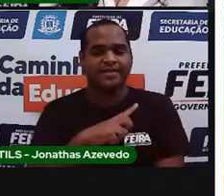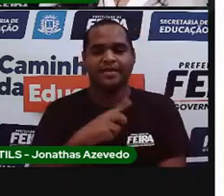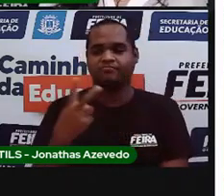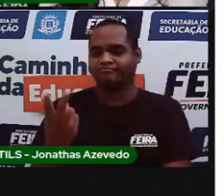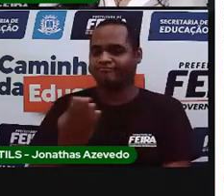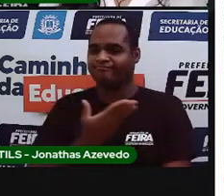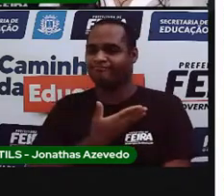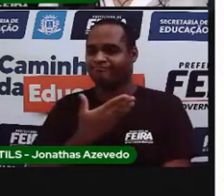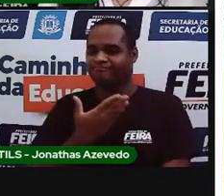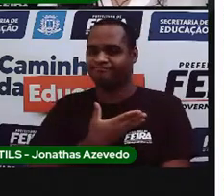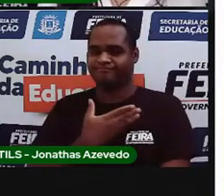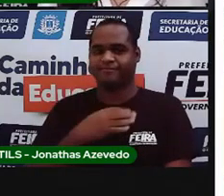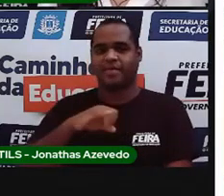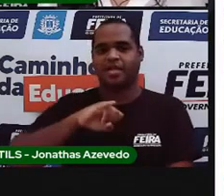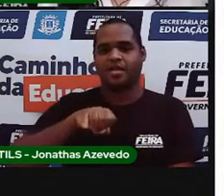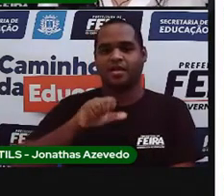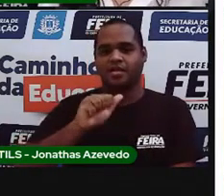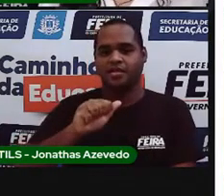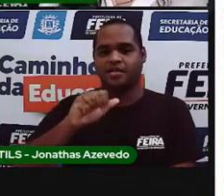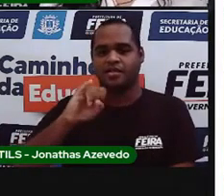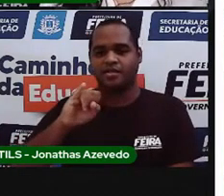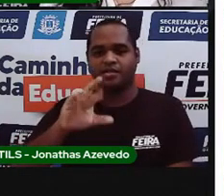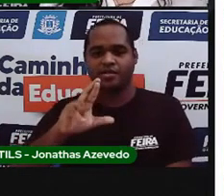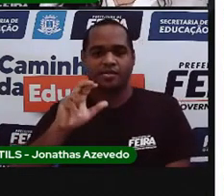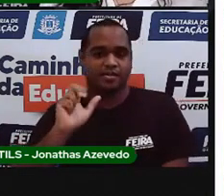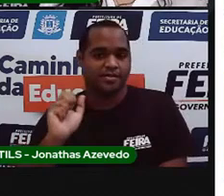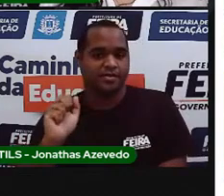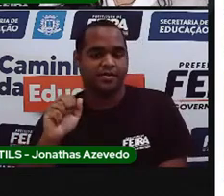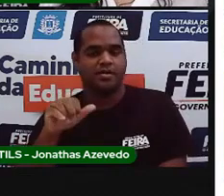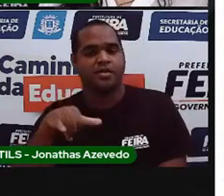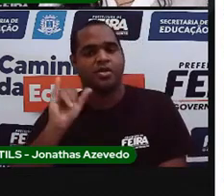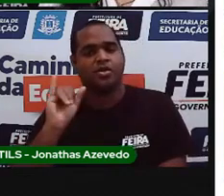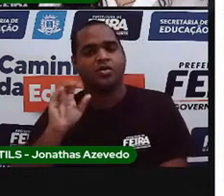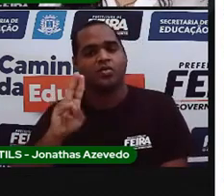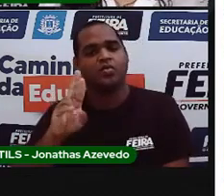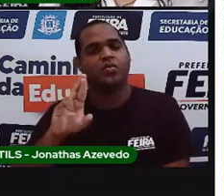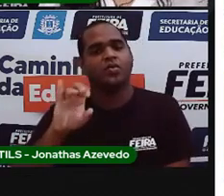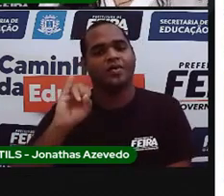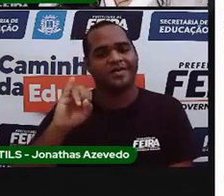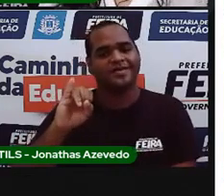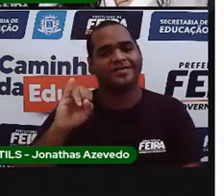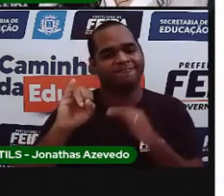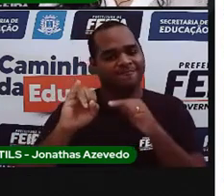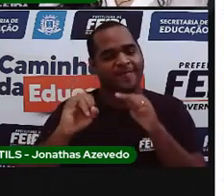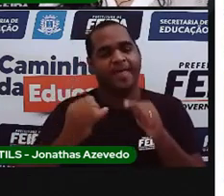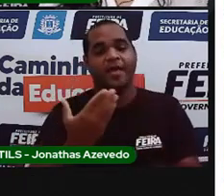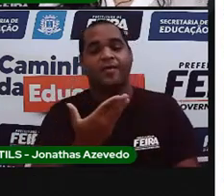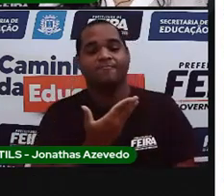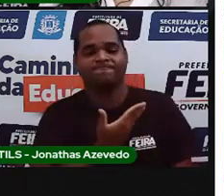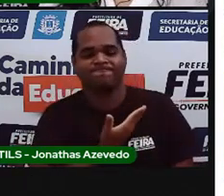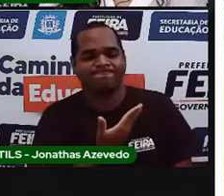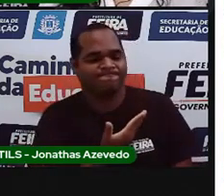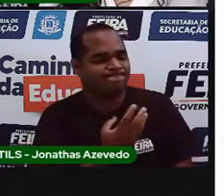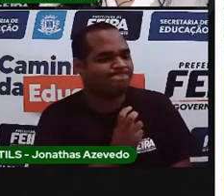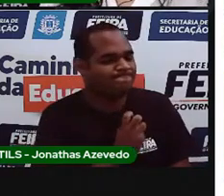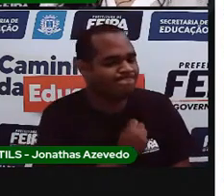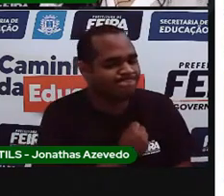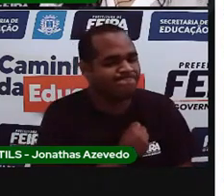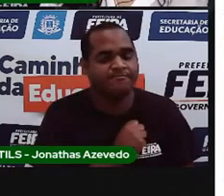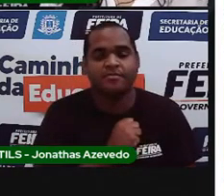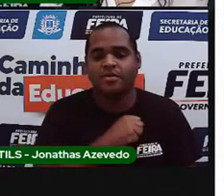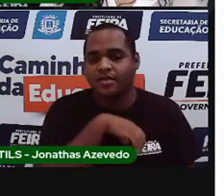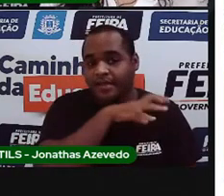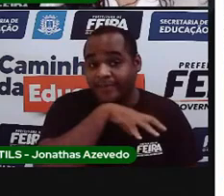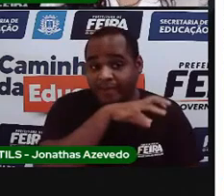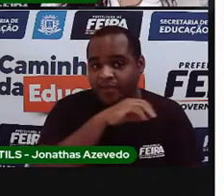melhores amigos. Jacira e Yuri. Eu amo animais. Por isso, adotei